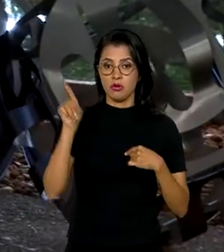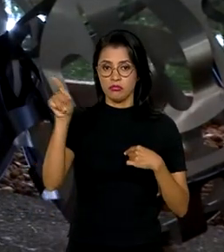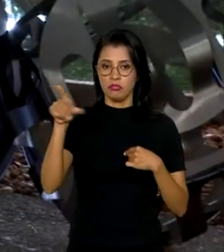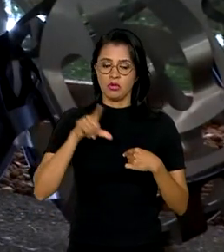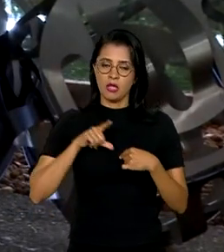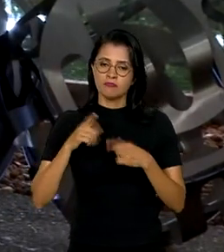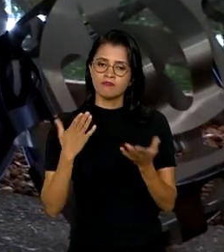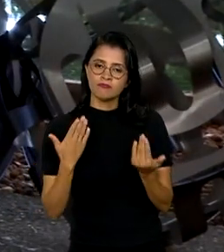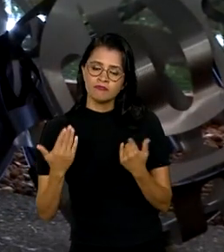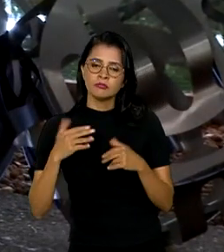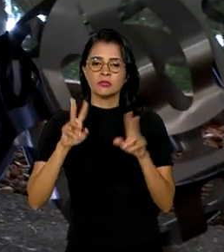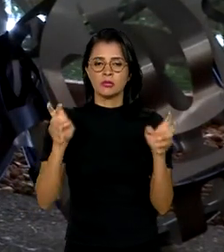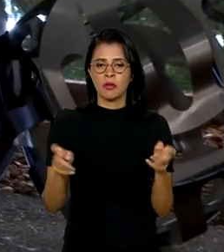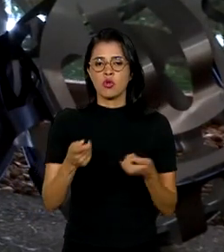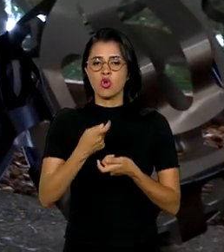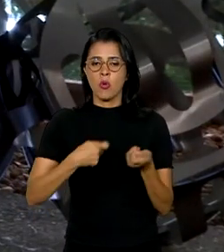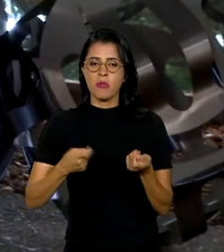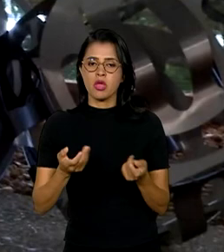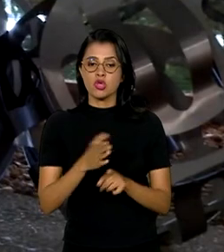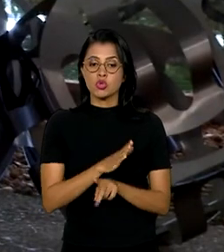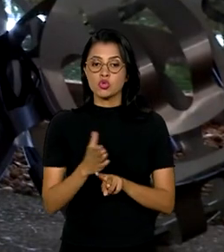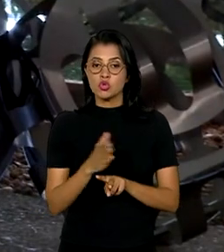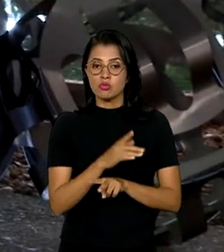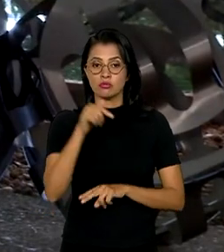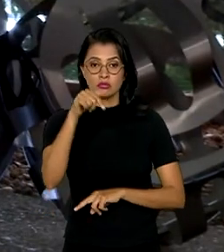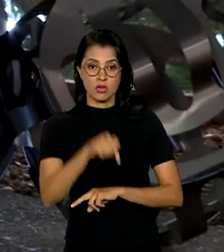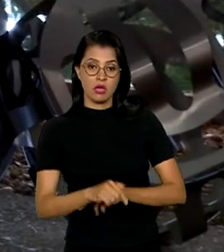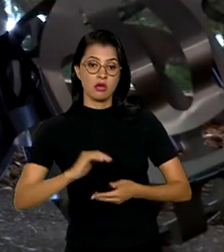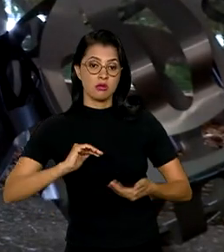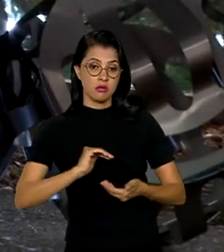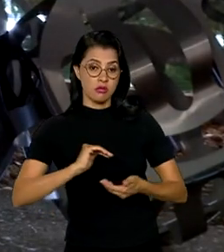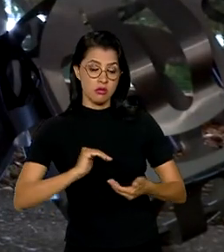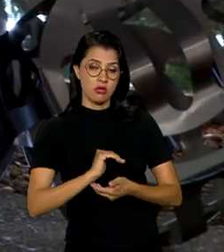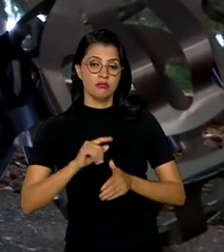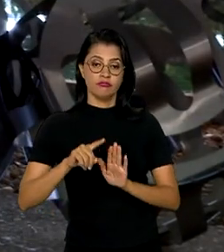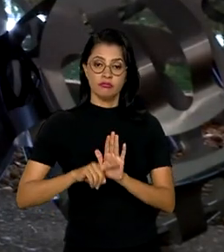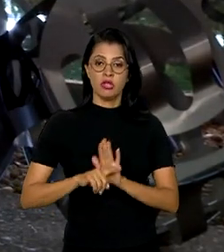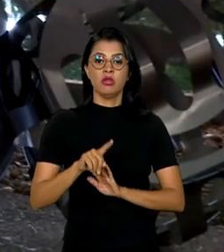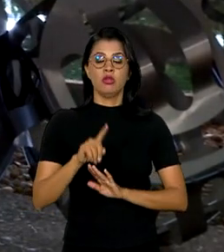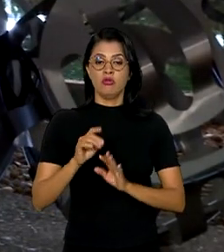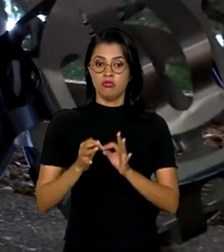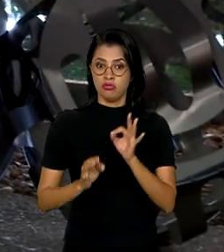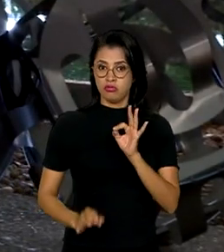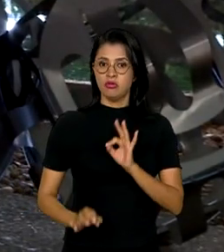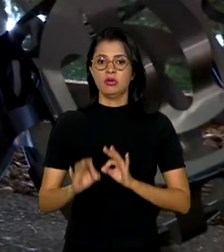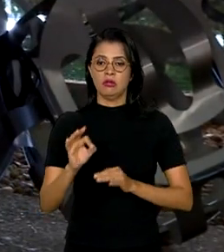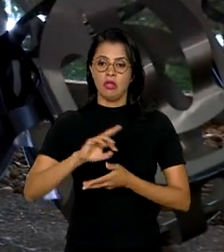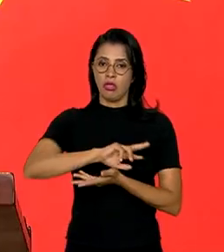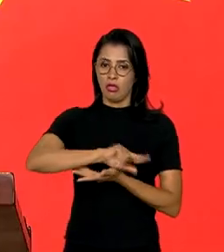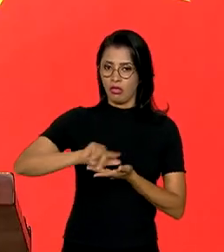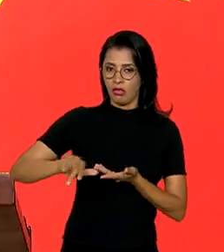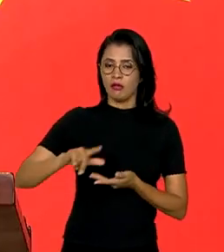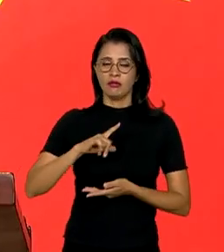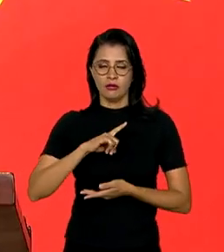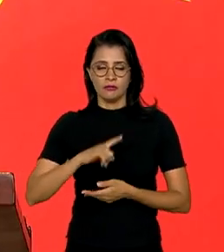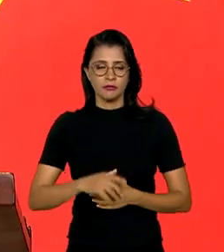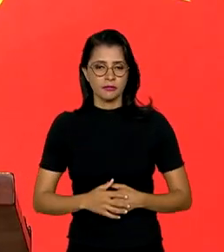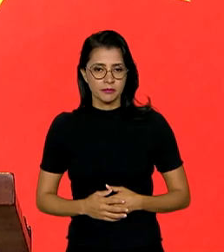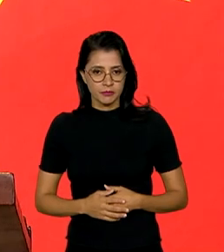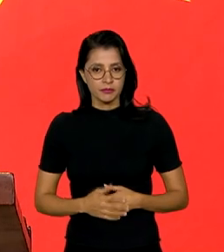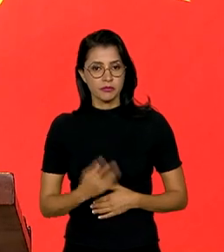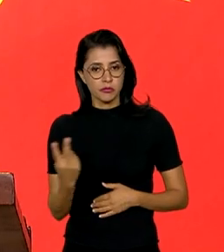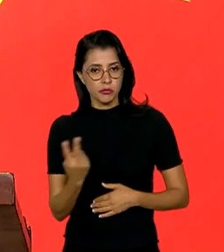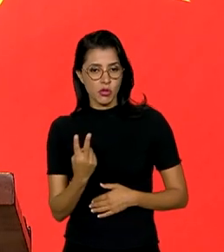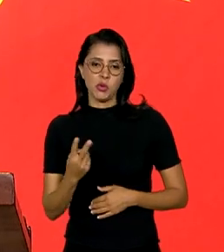trataram de comércio bilateral. Aqui no Itamaraty, a agenda foi extensa e diversificada. Somos dois